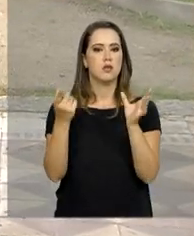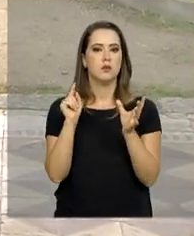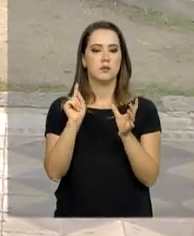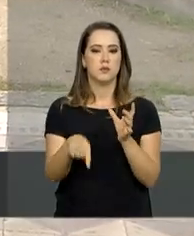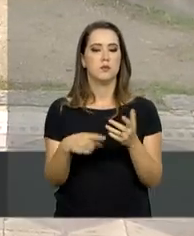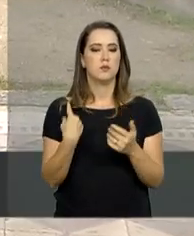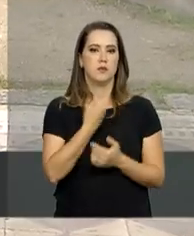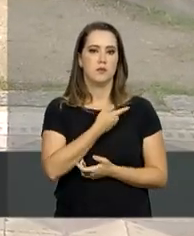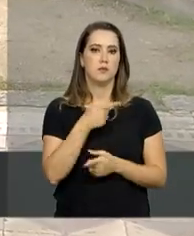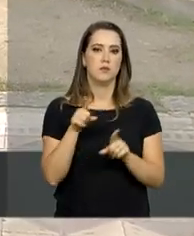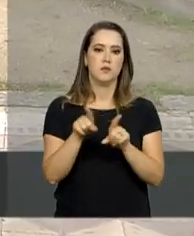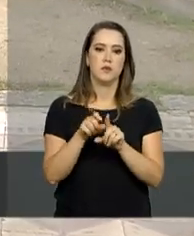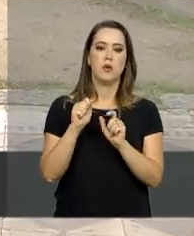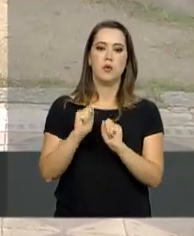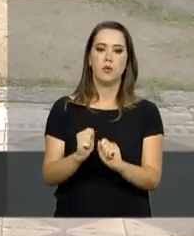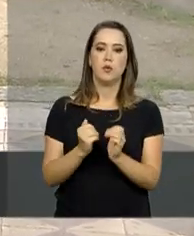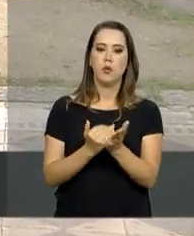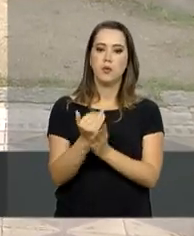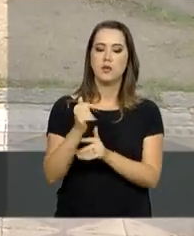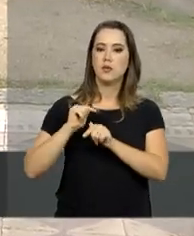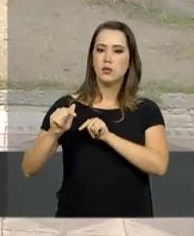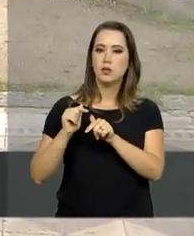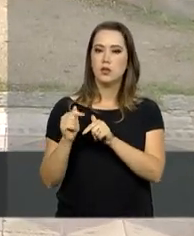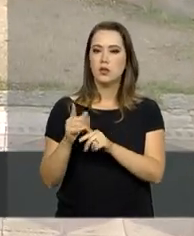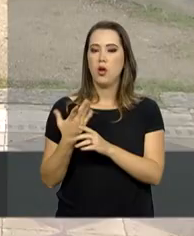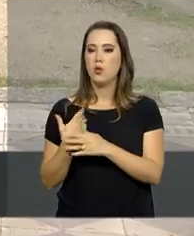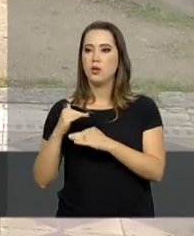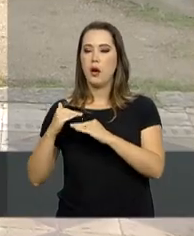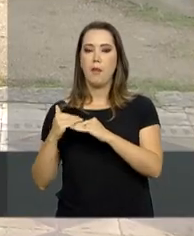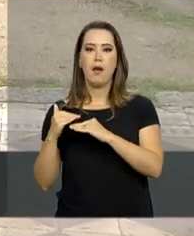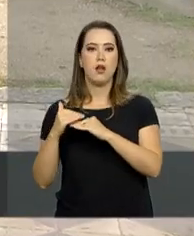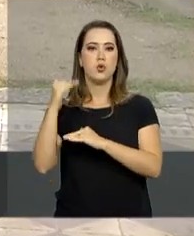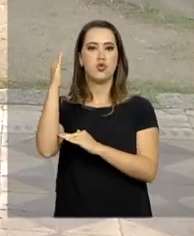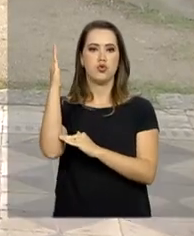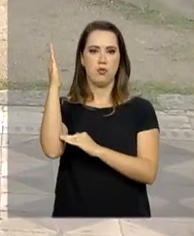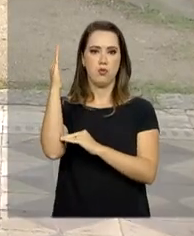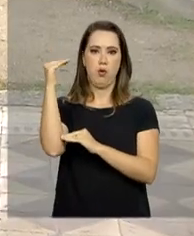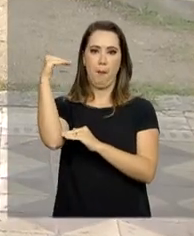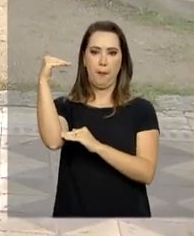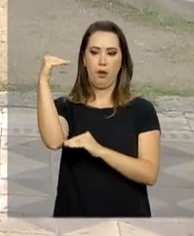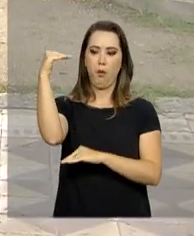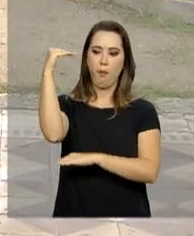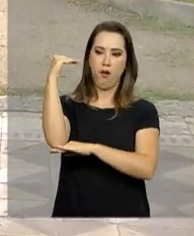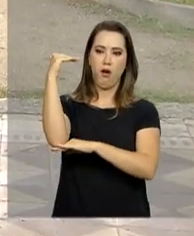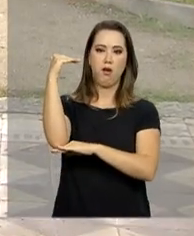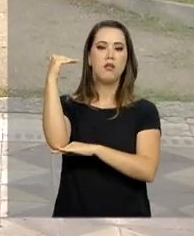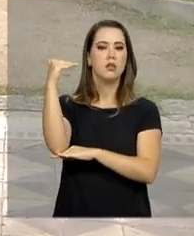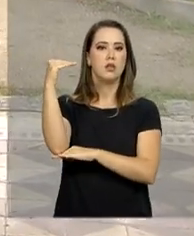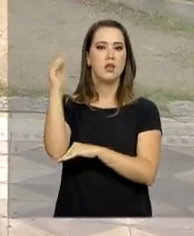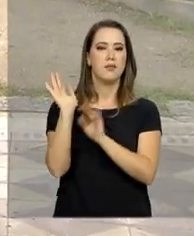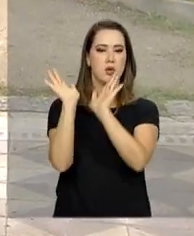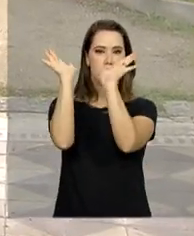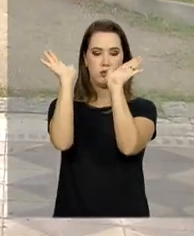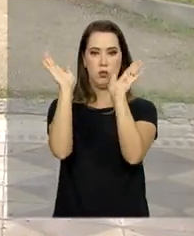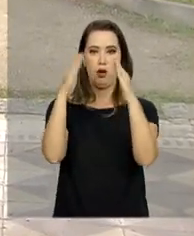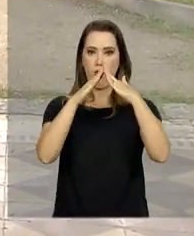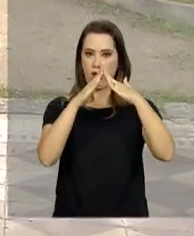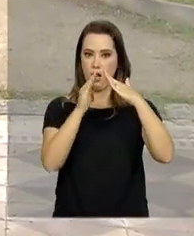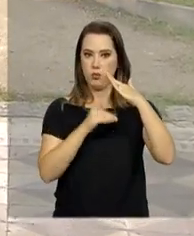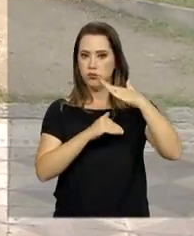liberado para a gente, então, começar os trabalhos de escoramento, cobertura, proteção e, posteriormente,